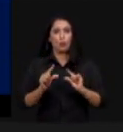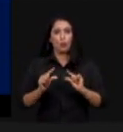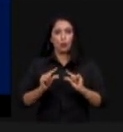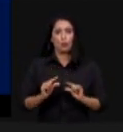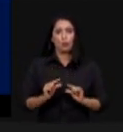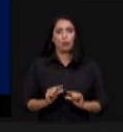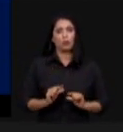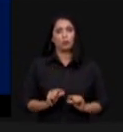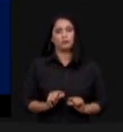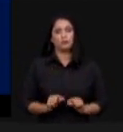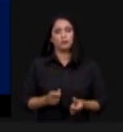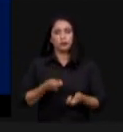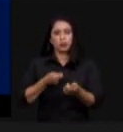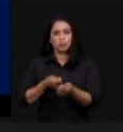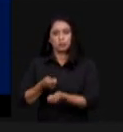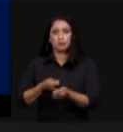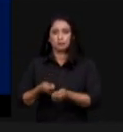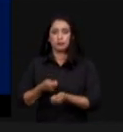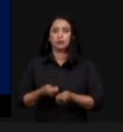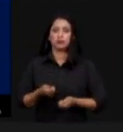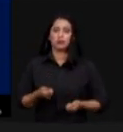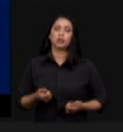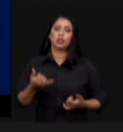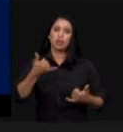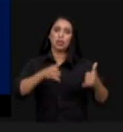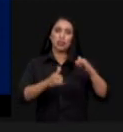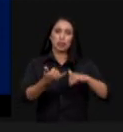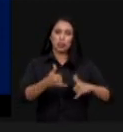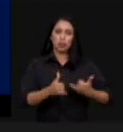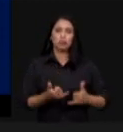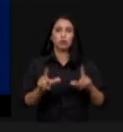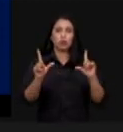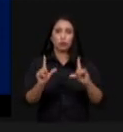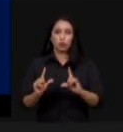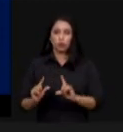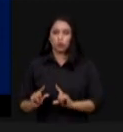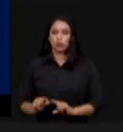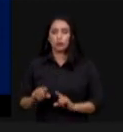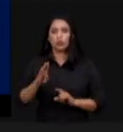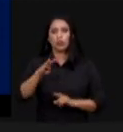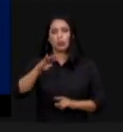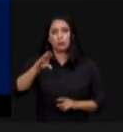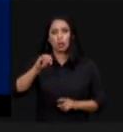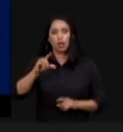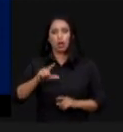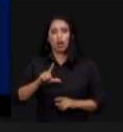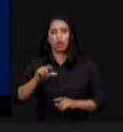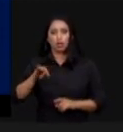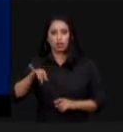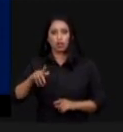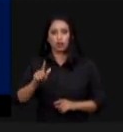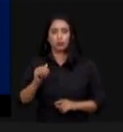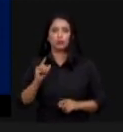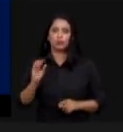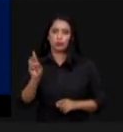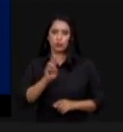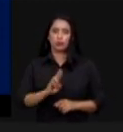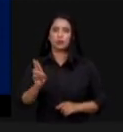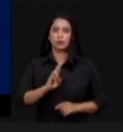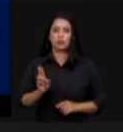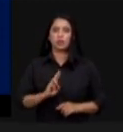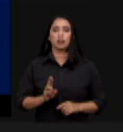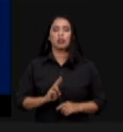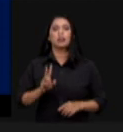utilização dos pesticidas químicos. Concluindo, o Brasil está na vanguarda da produção sustentável e